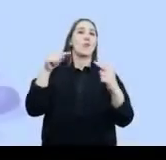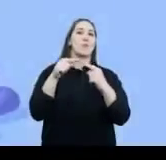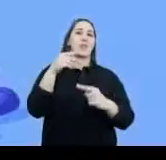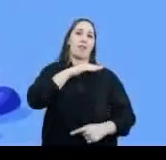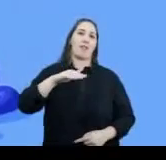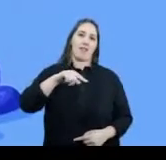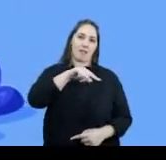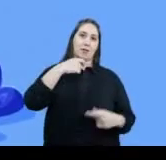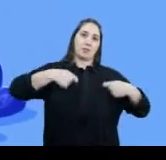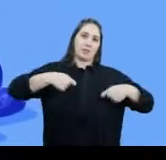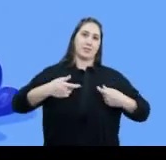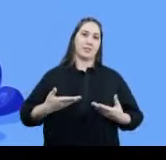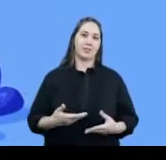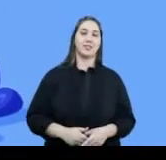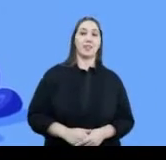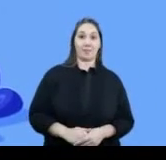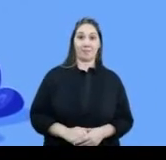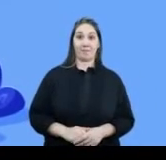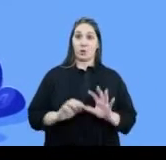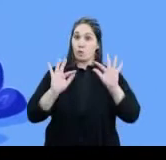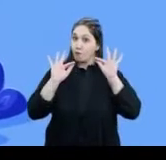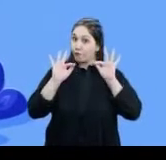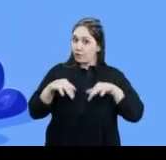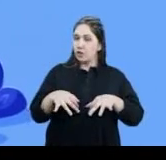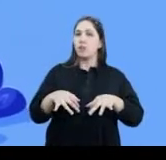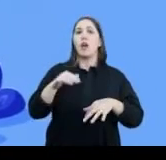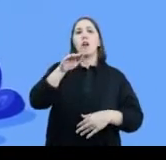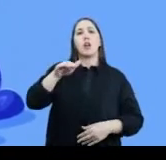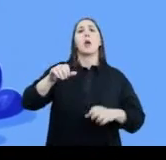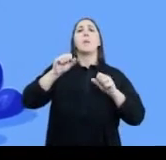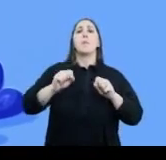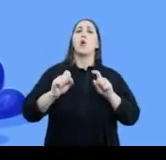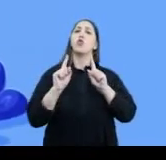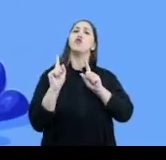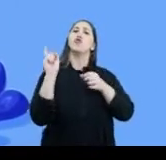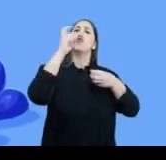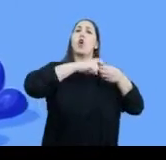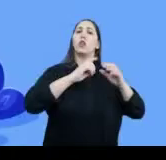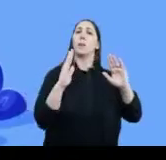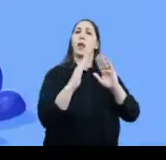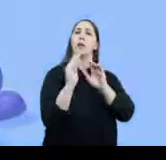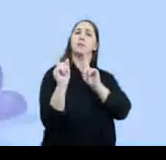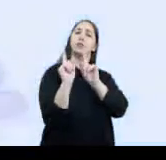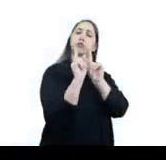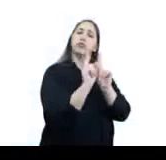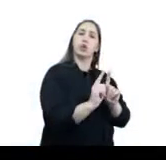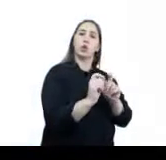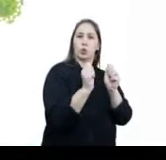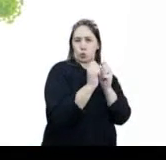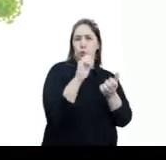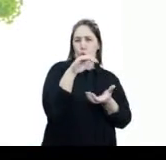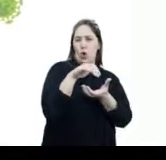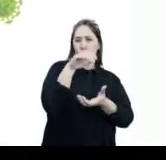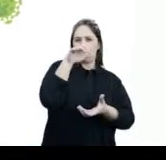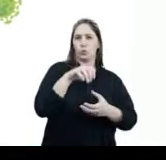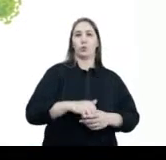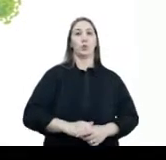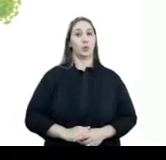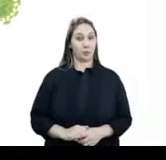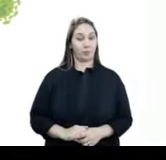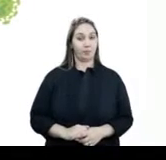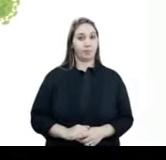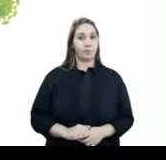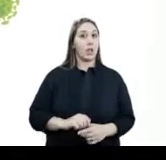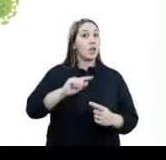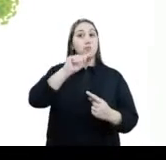Menina sai com a mãe e o irmão a audiência, a criança pode voltar para casa Maria na frente do fórum Homem de máscara com espada e escudo E a